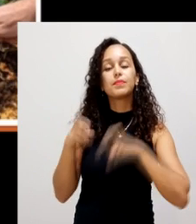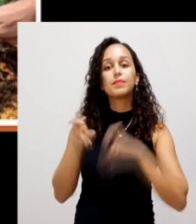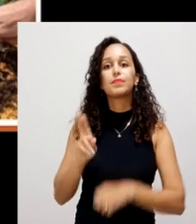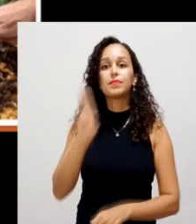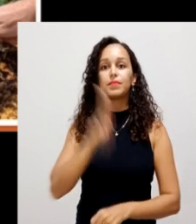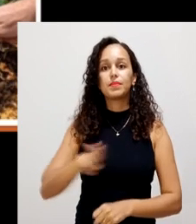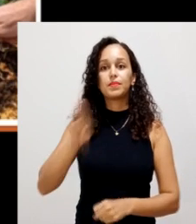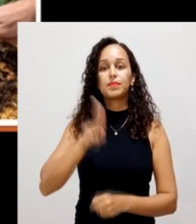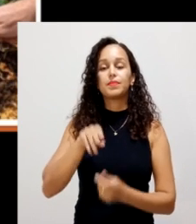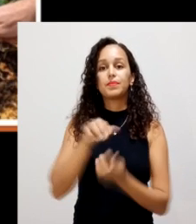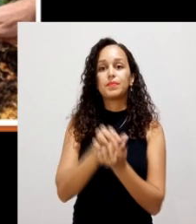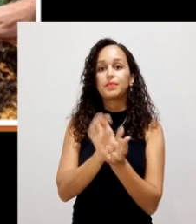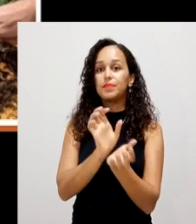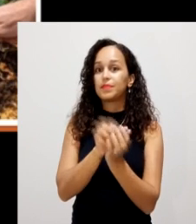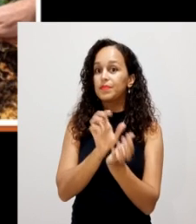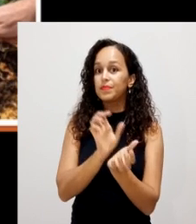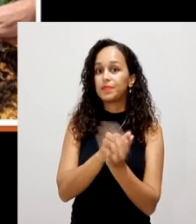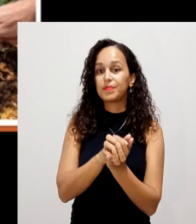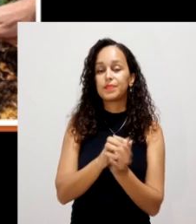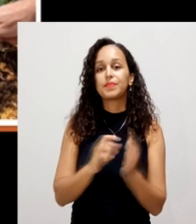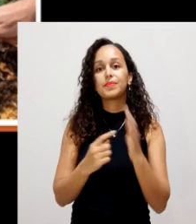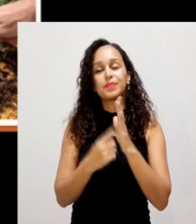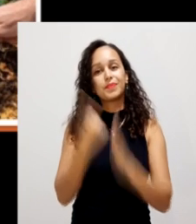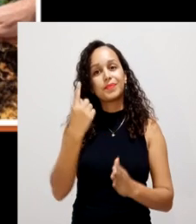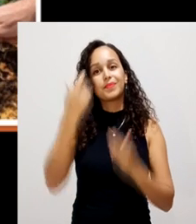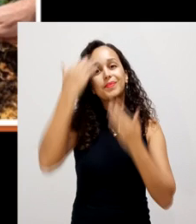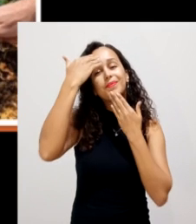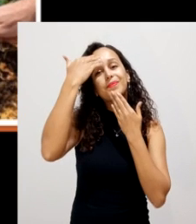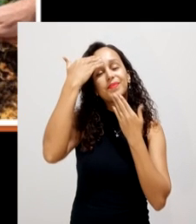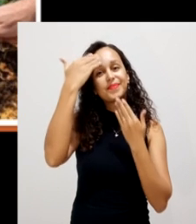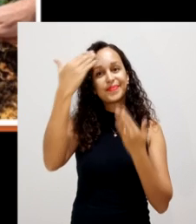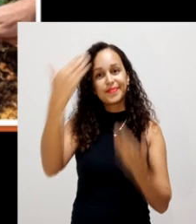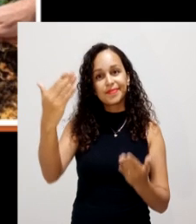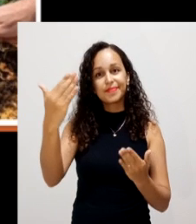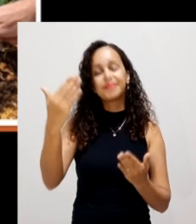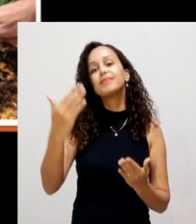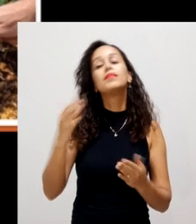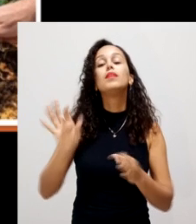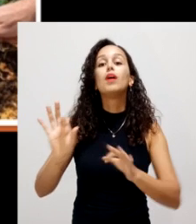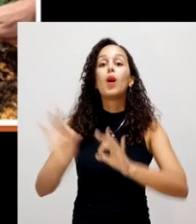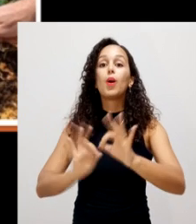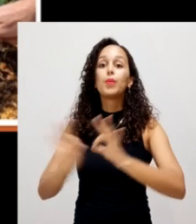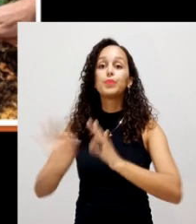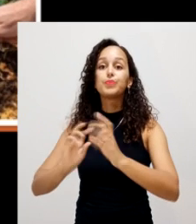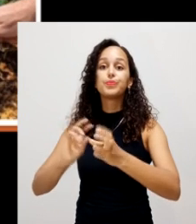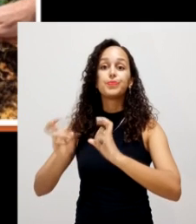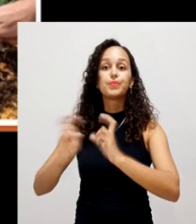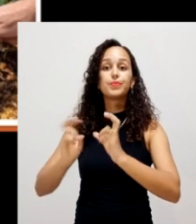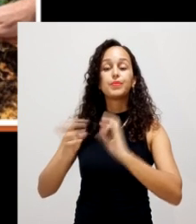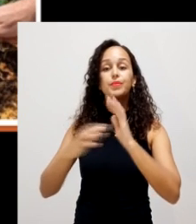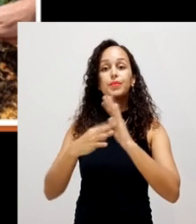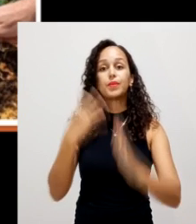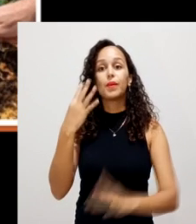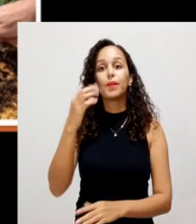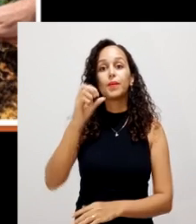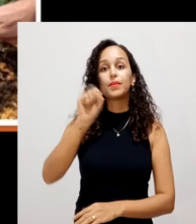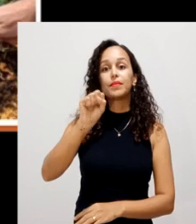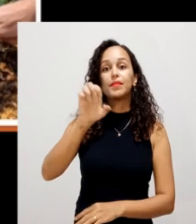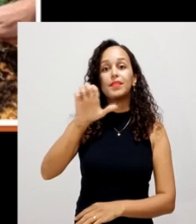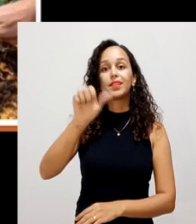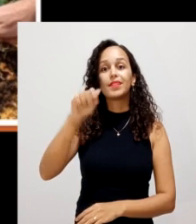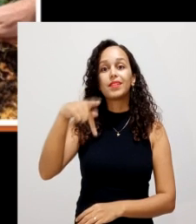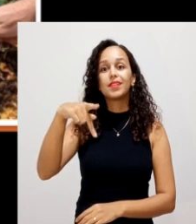Universidade Federal Rural de Pernambuco. Primeiramente gostaria de agradecer a organização da Quarta CEAPO pelo